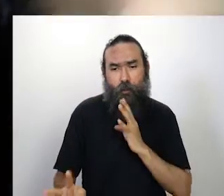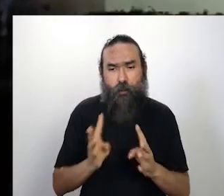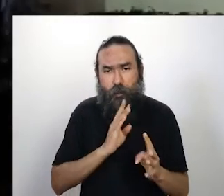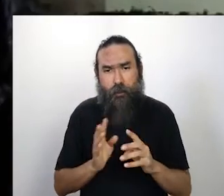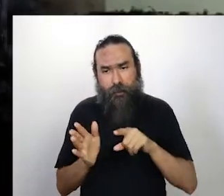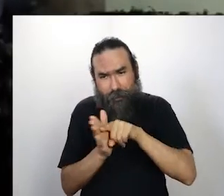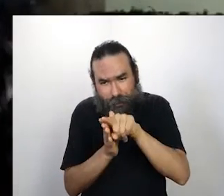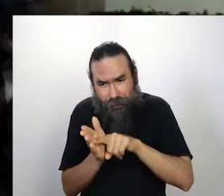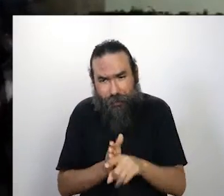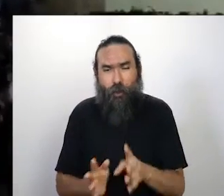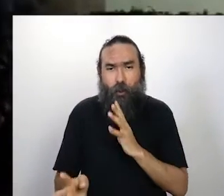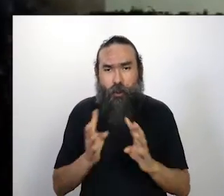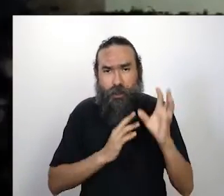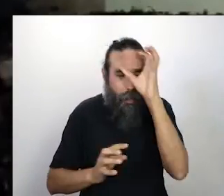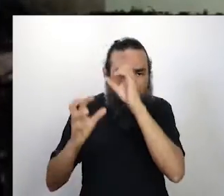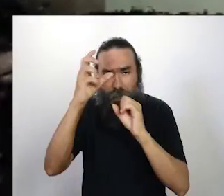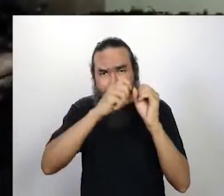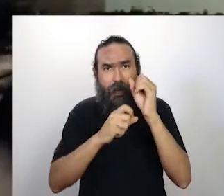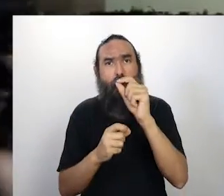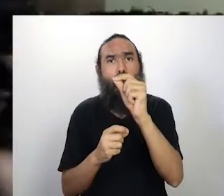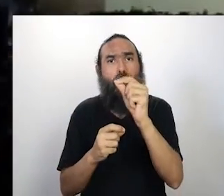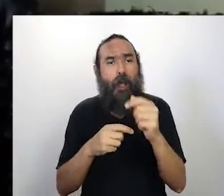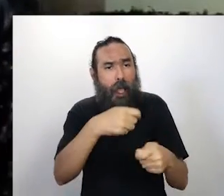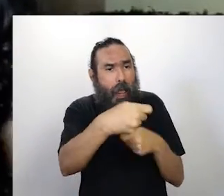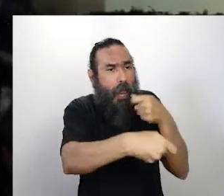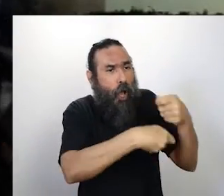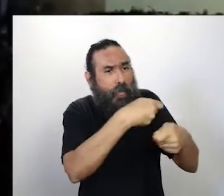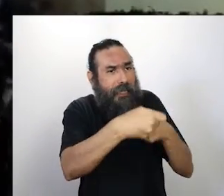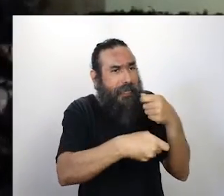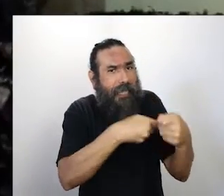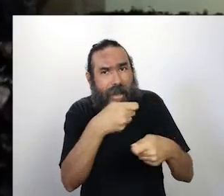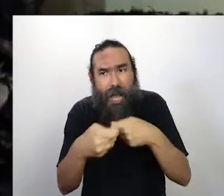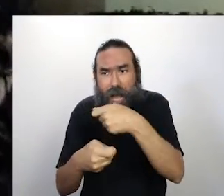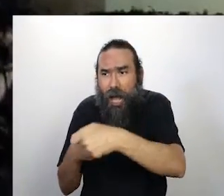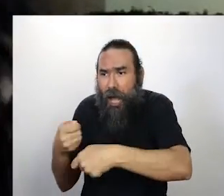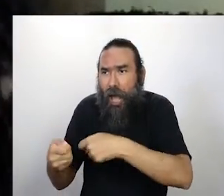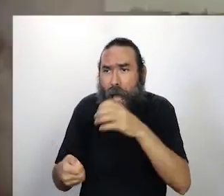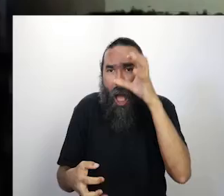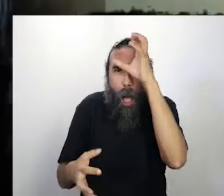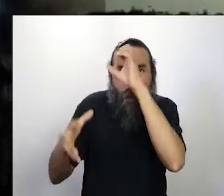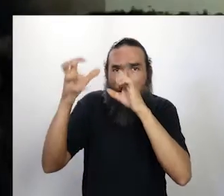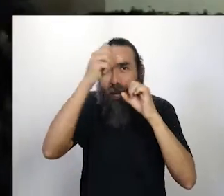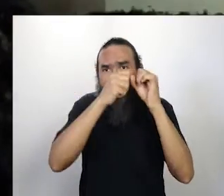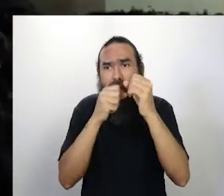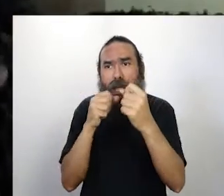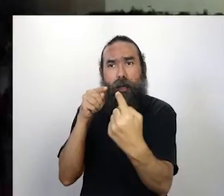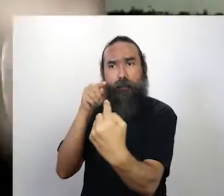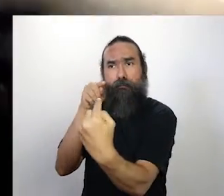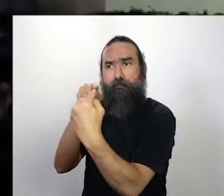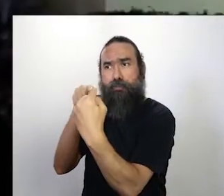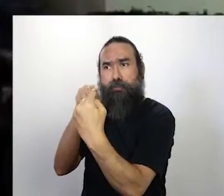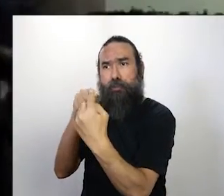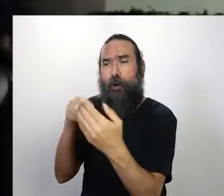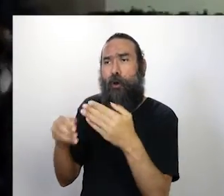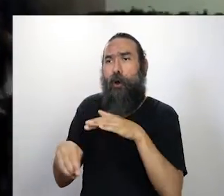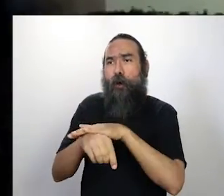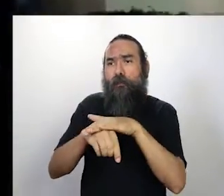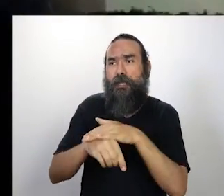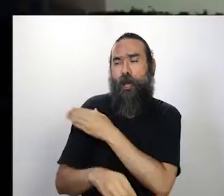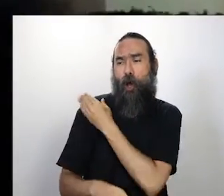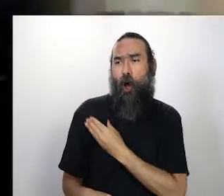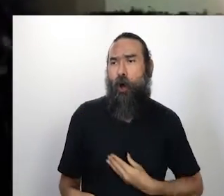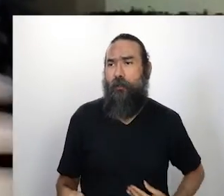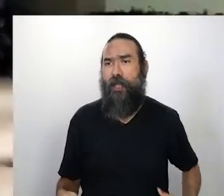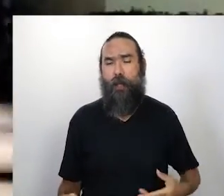tentar negociar e abrir canais de diálogo com o governo aqui de Pernambuco, com as prefeituras, seja do